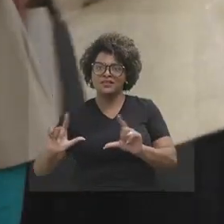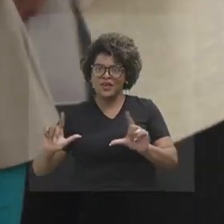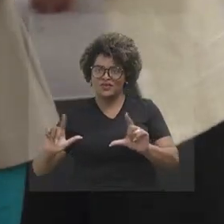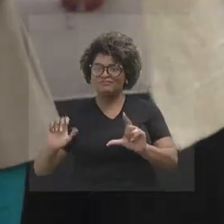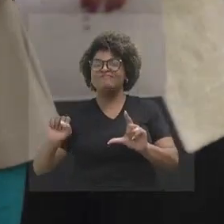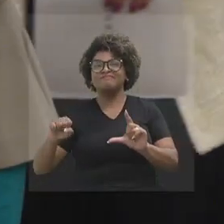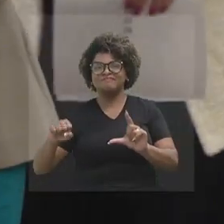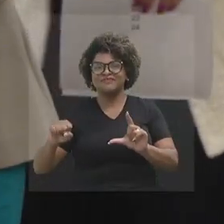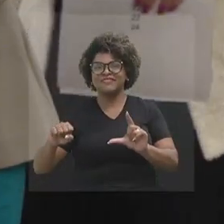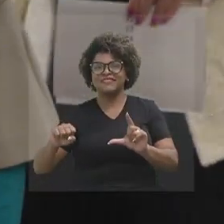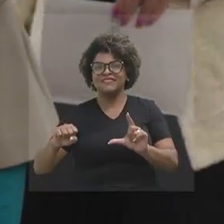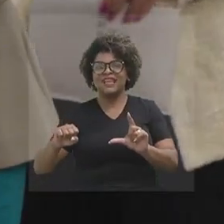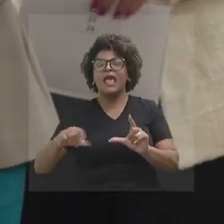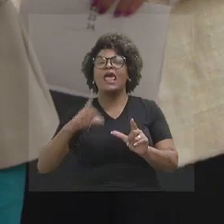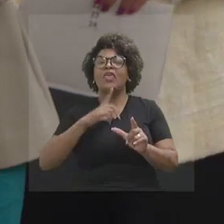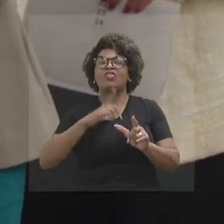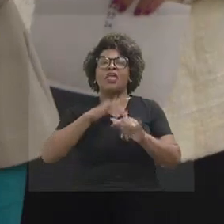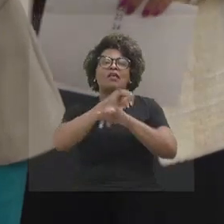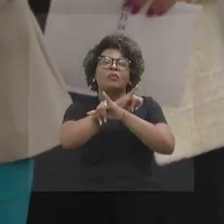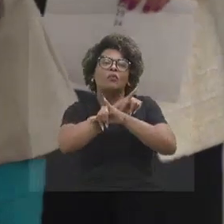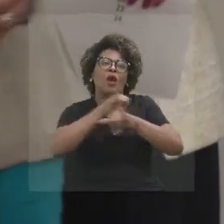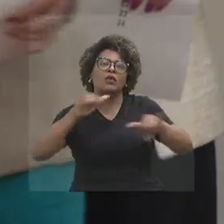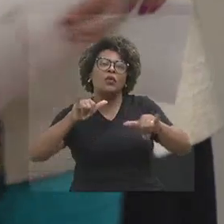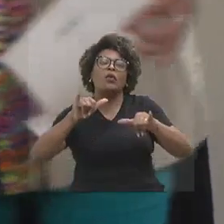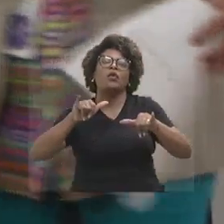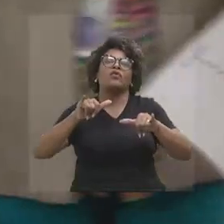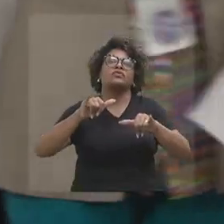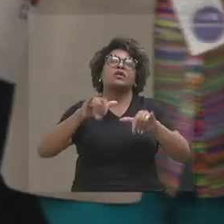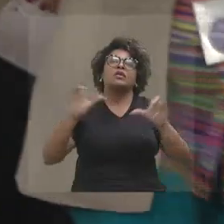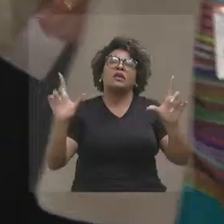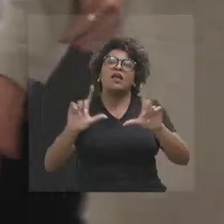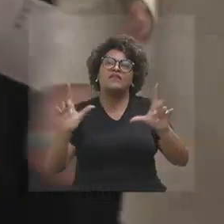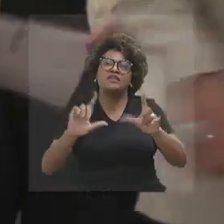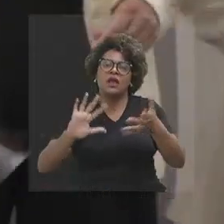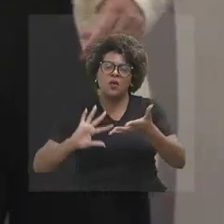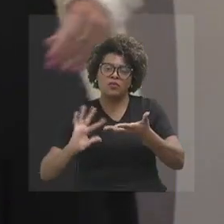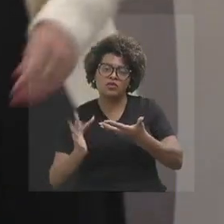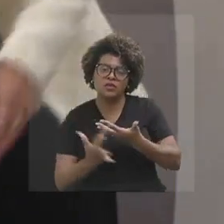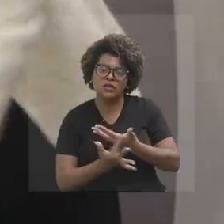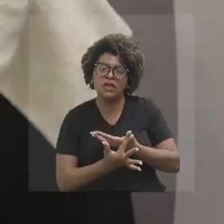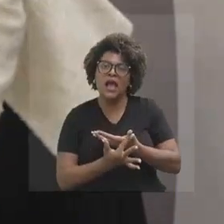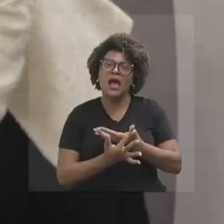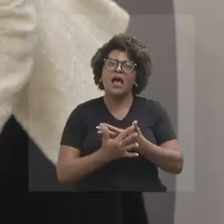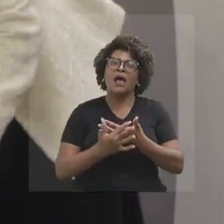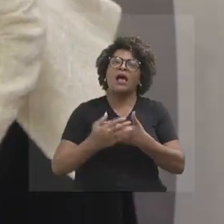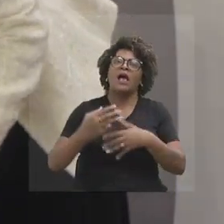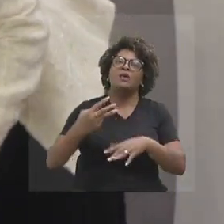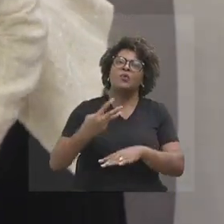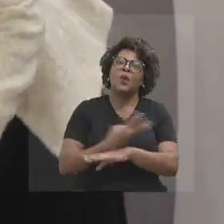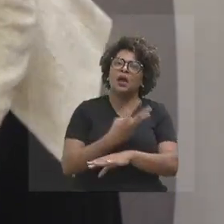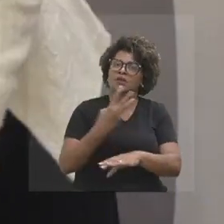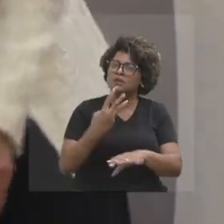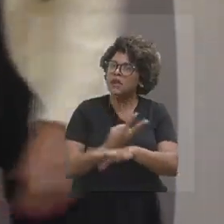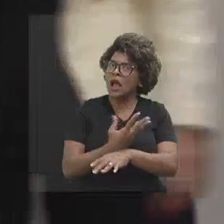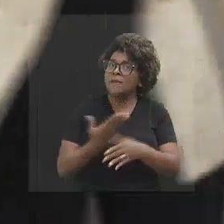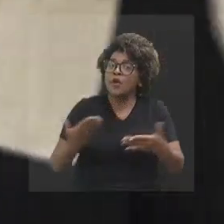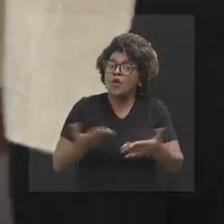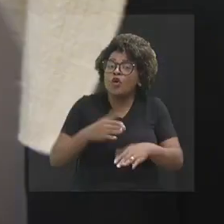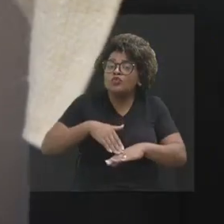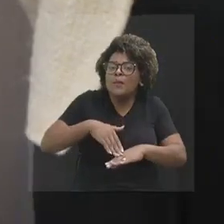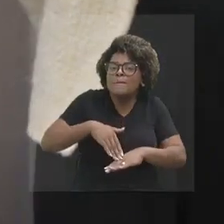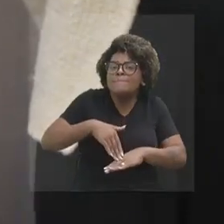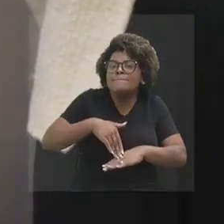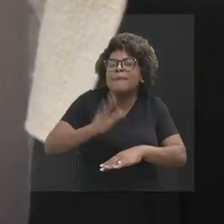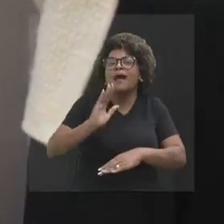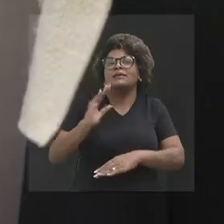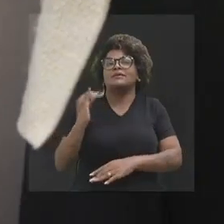streaming, TV, redes sociais, WhatsApp, hoje é um meio de comunicação mais relevante